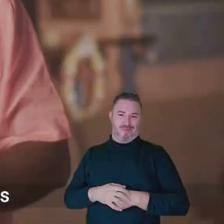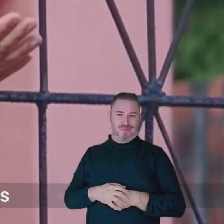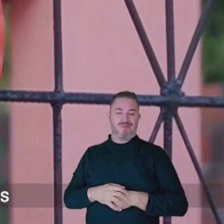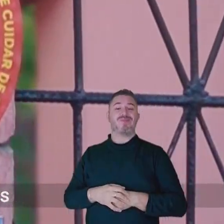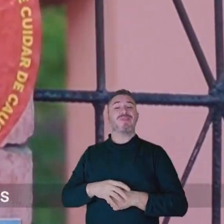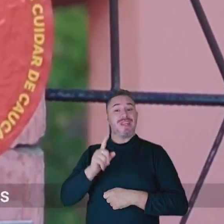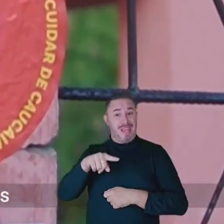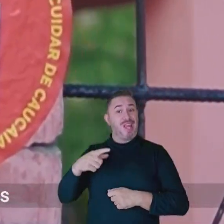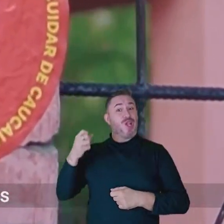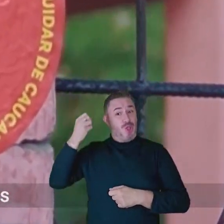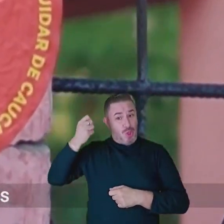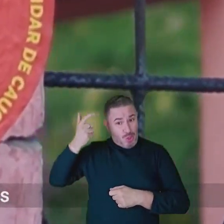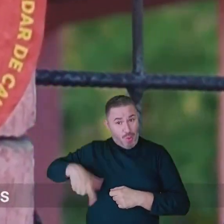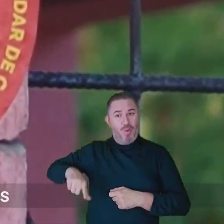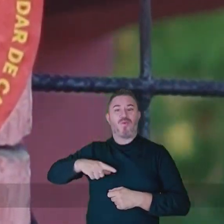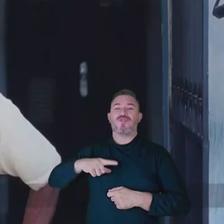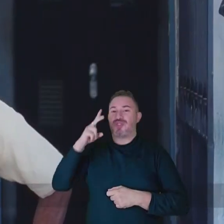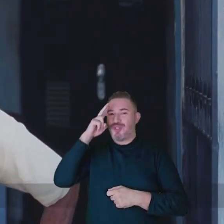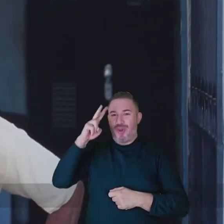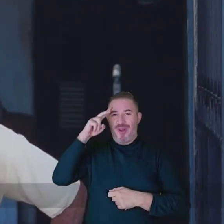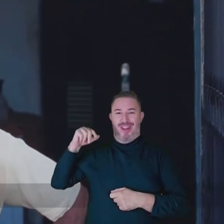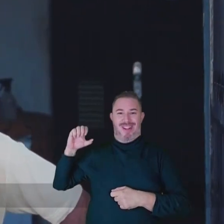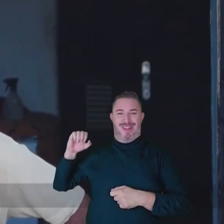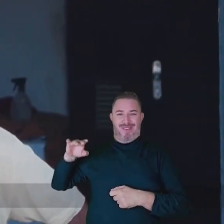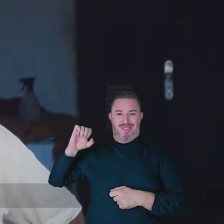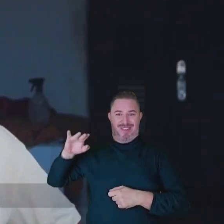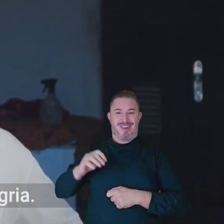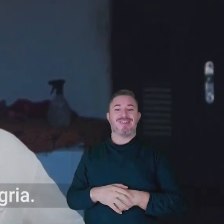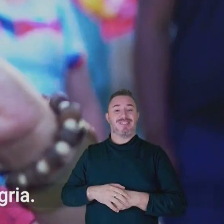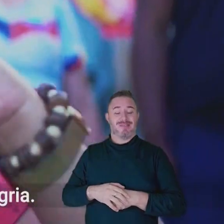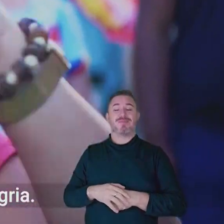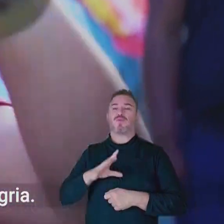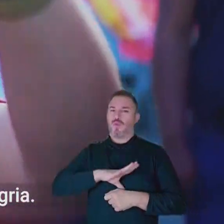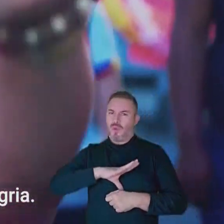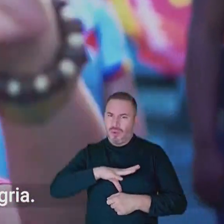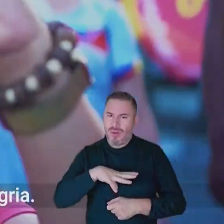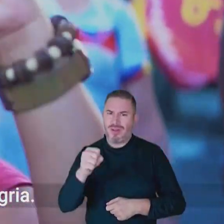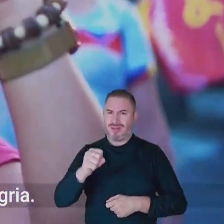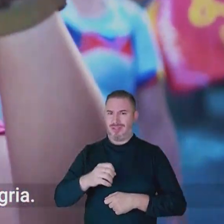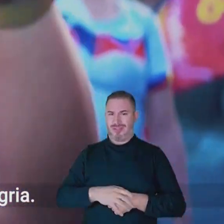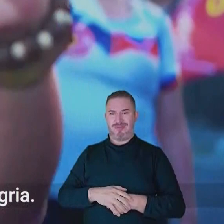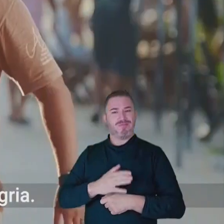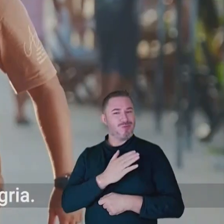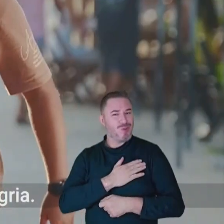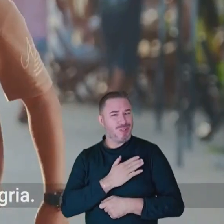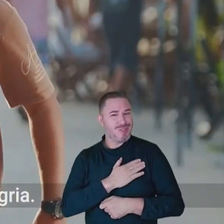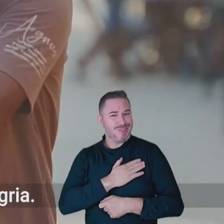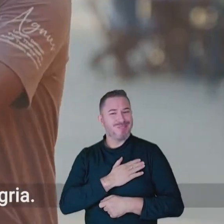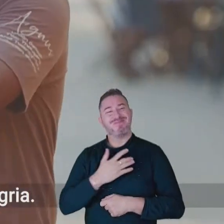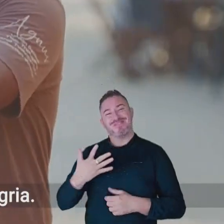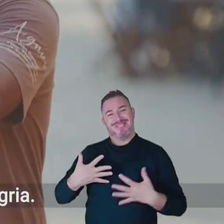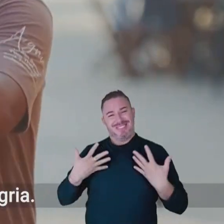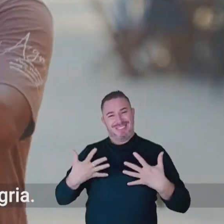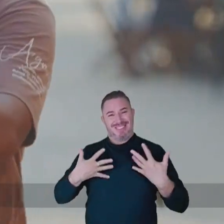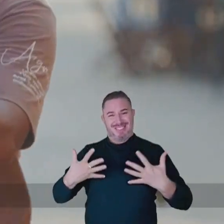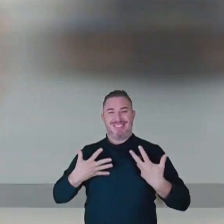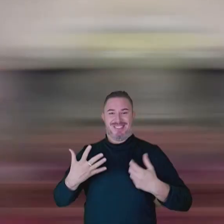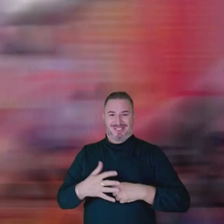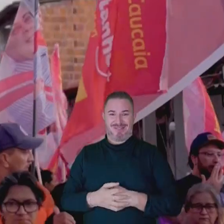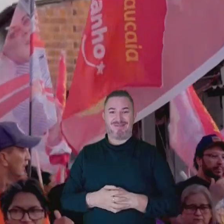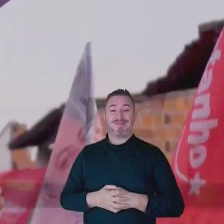é hora de escrever novas páginas na história de Calcaia. Páginas com coragem, coração e alegria.